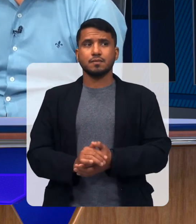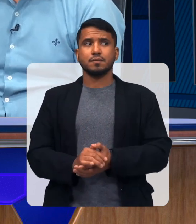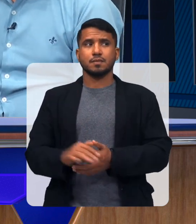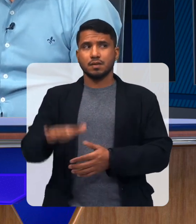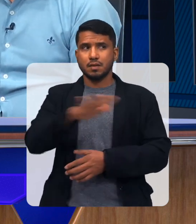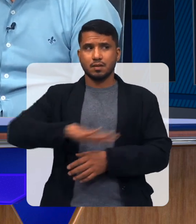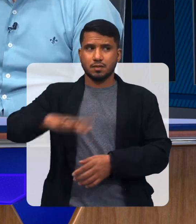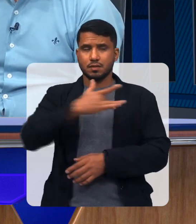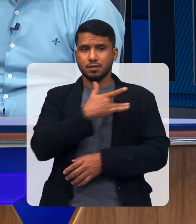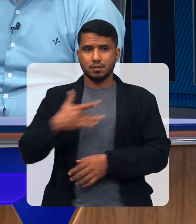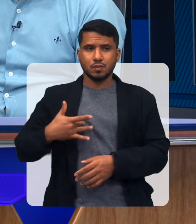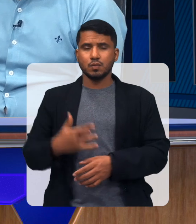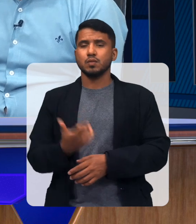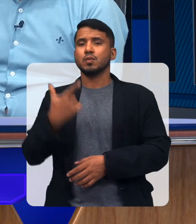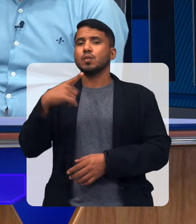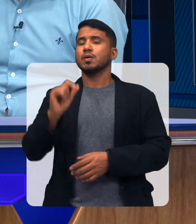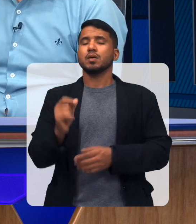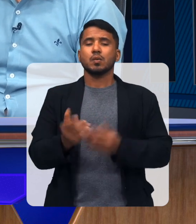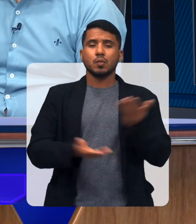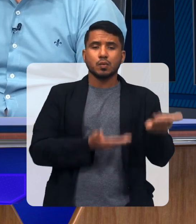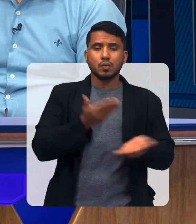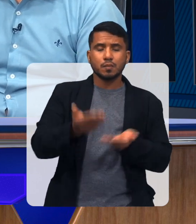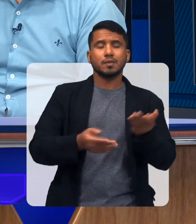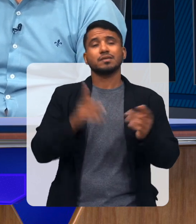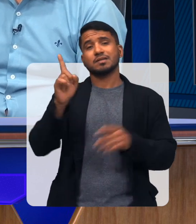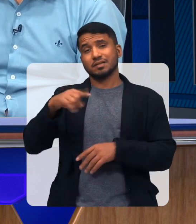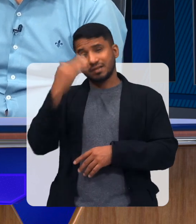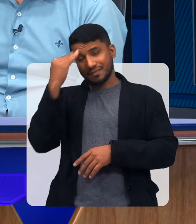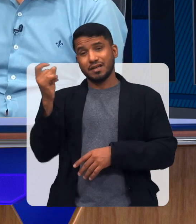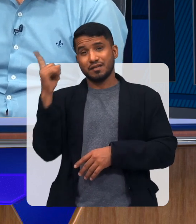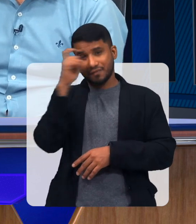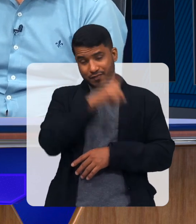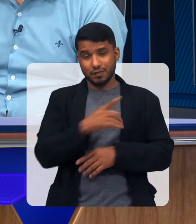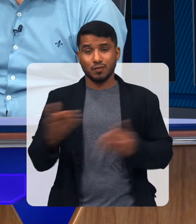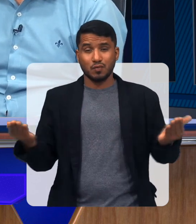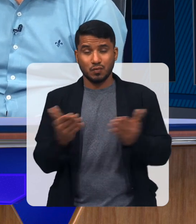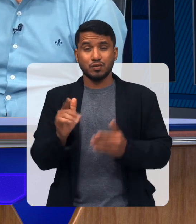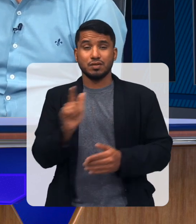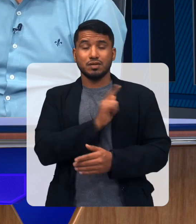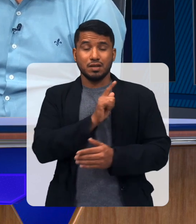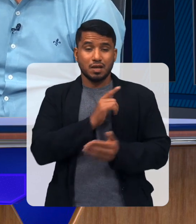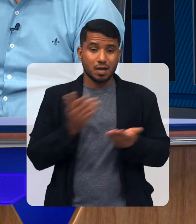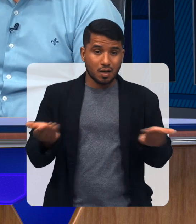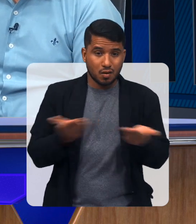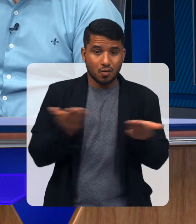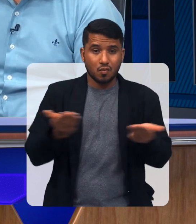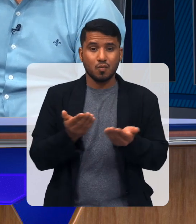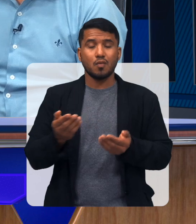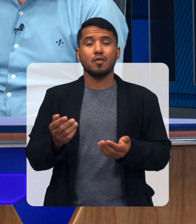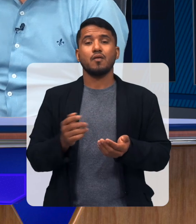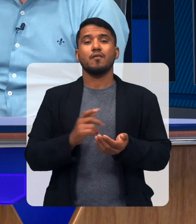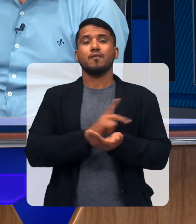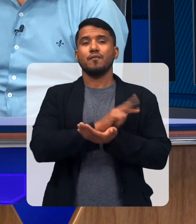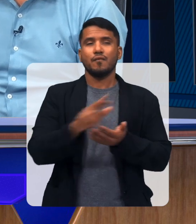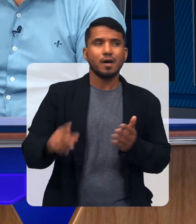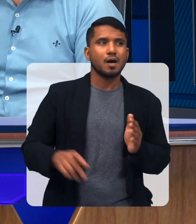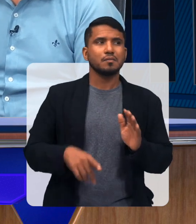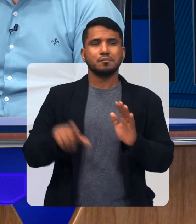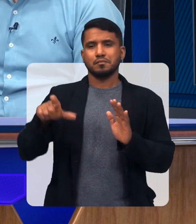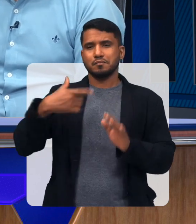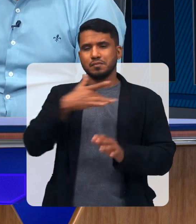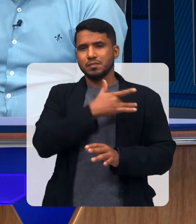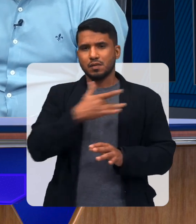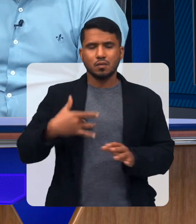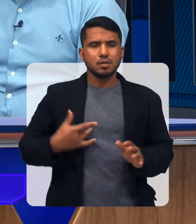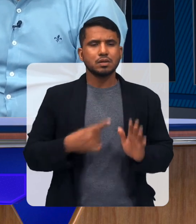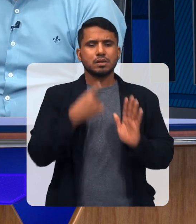a sabe disso Mas a área de saúde, né? Que o atendimento é complicado Inclusive nós estamos tendo nesse momento